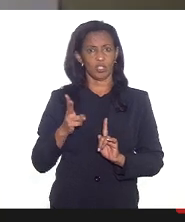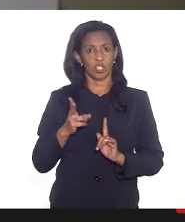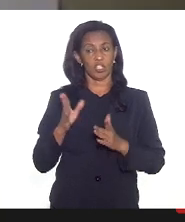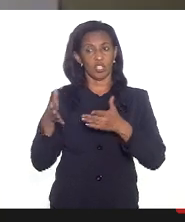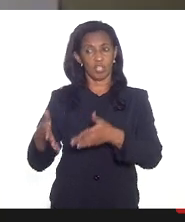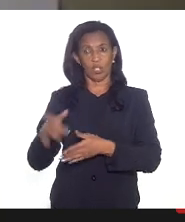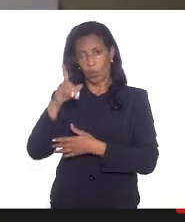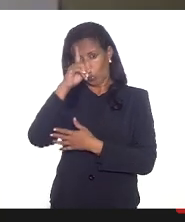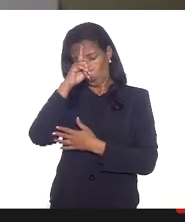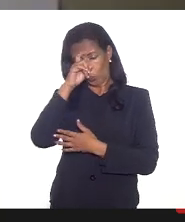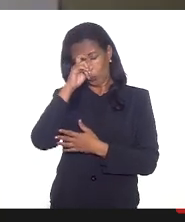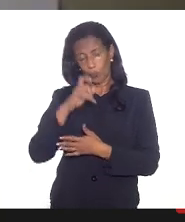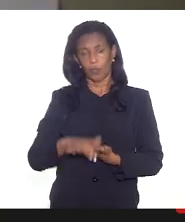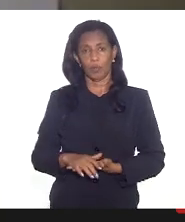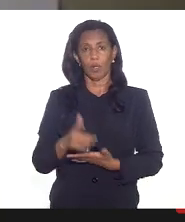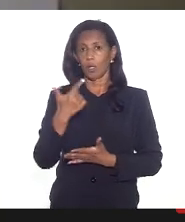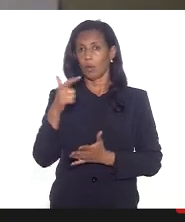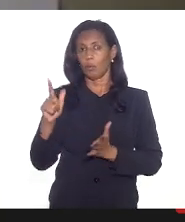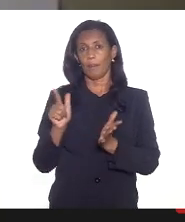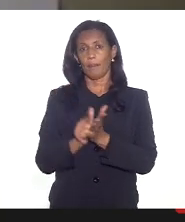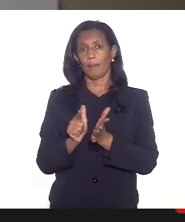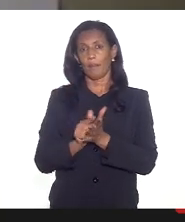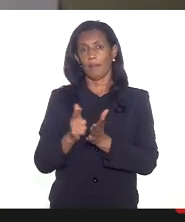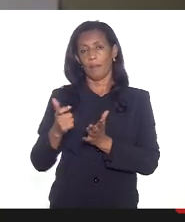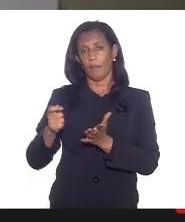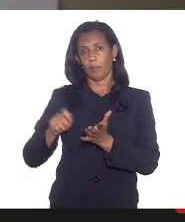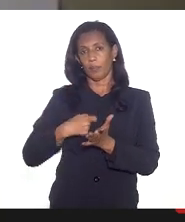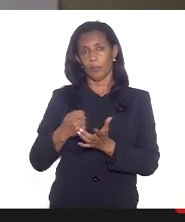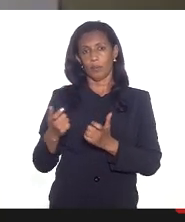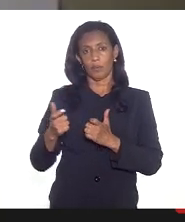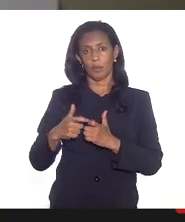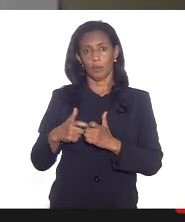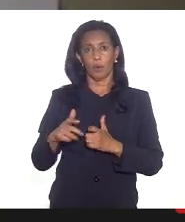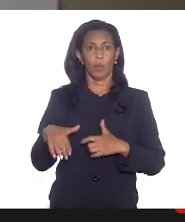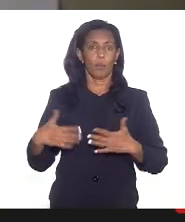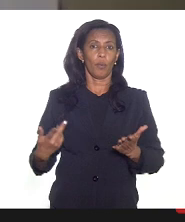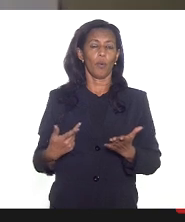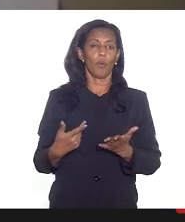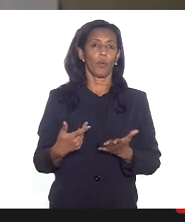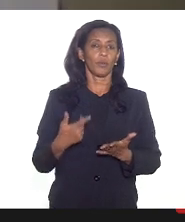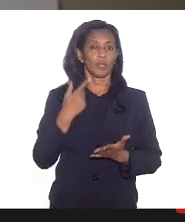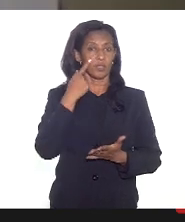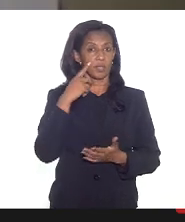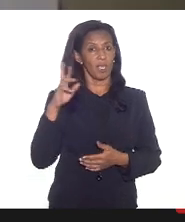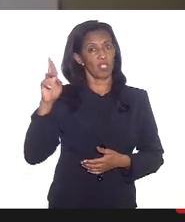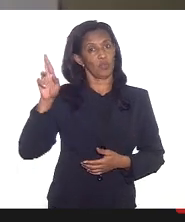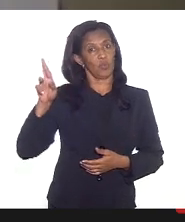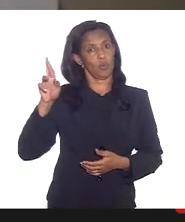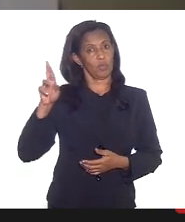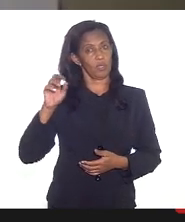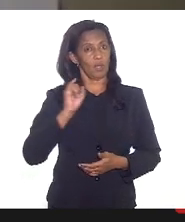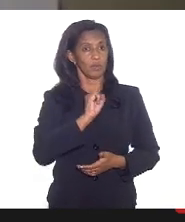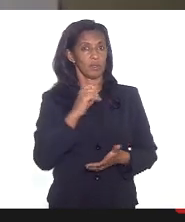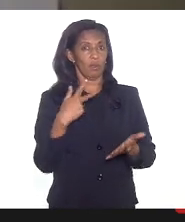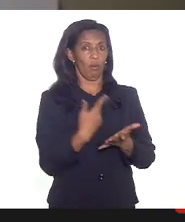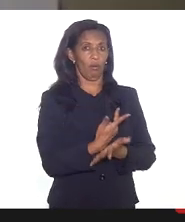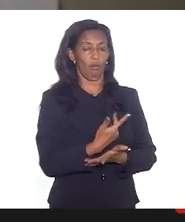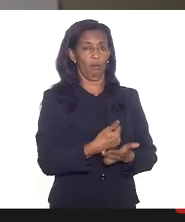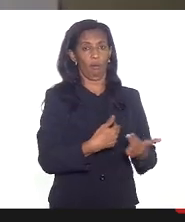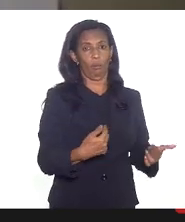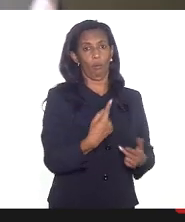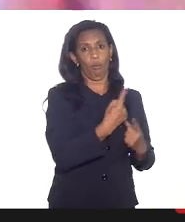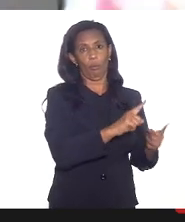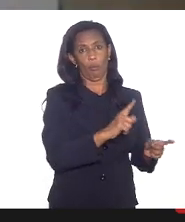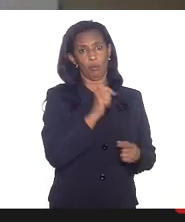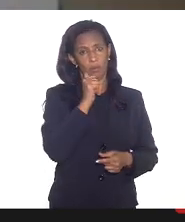sem a prescrição médica por conta de receio de vir a ser responsabilizado mais para frente então é muito